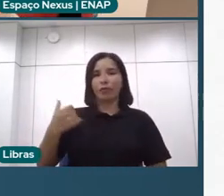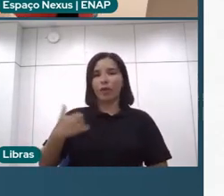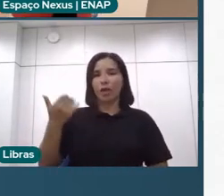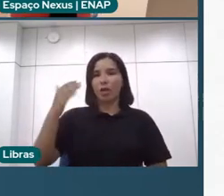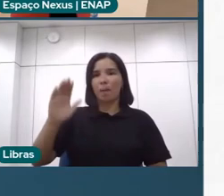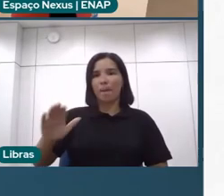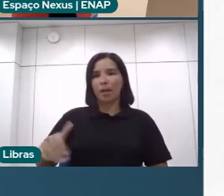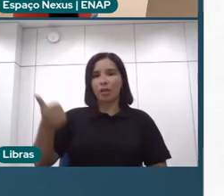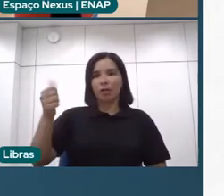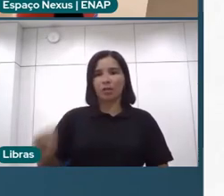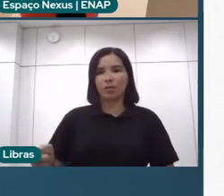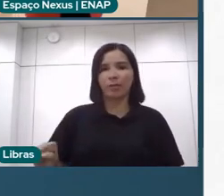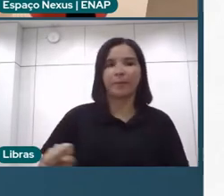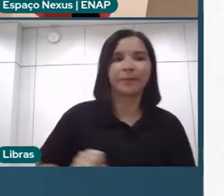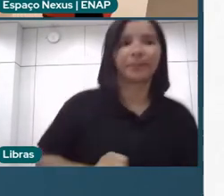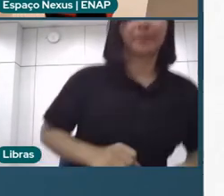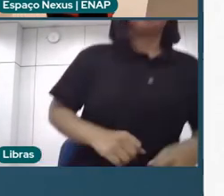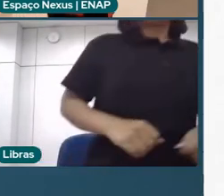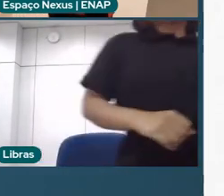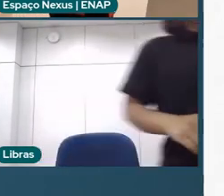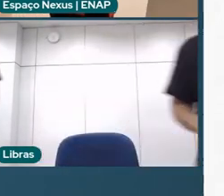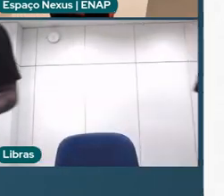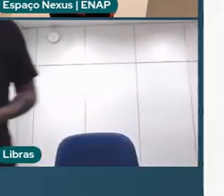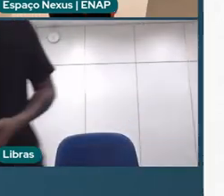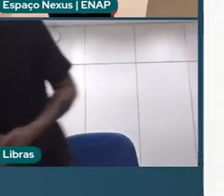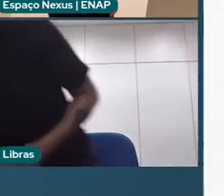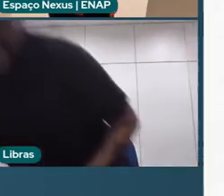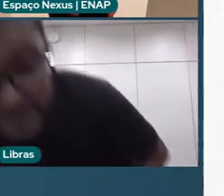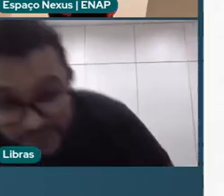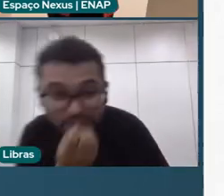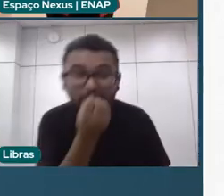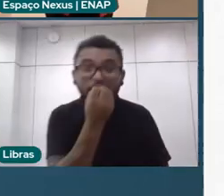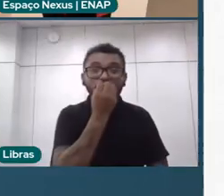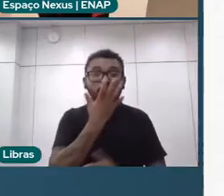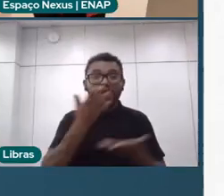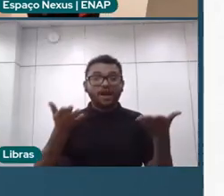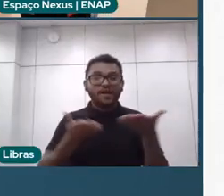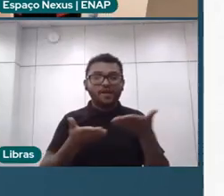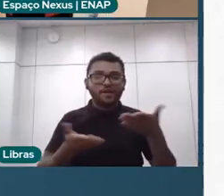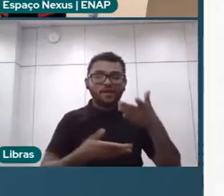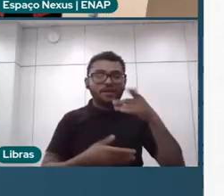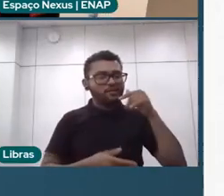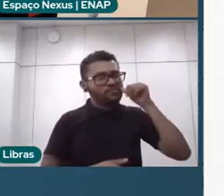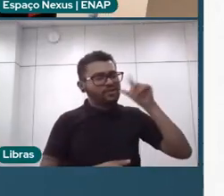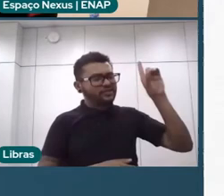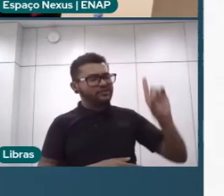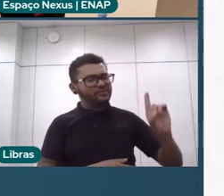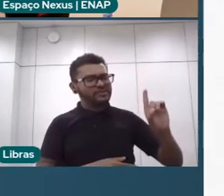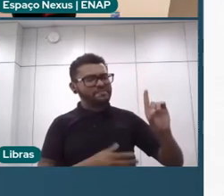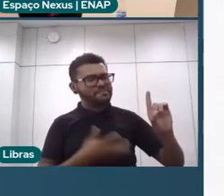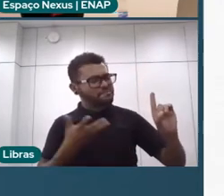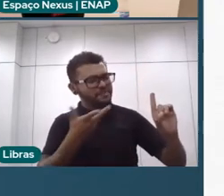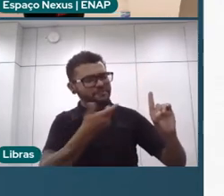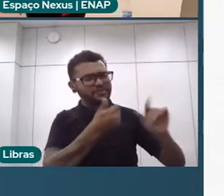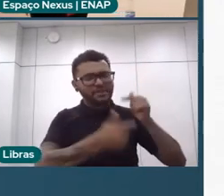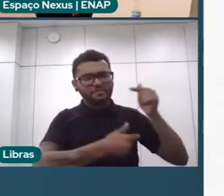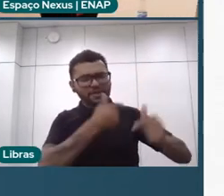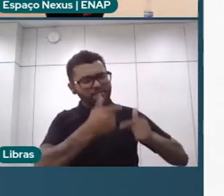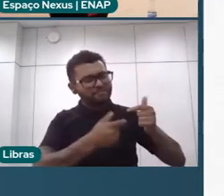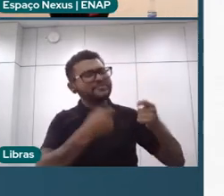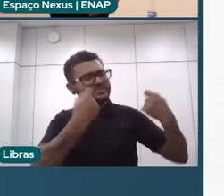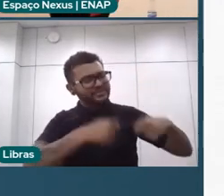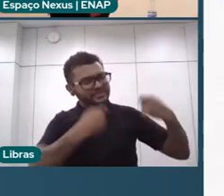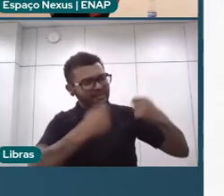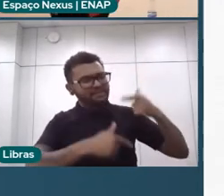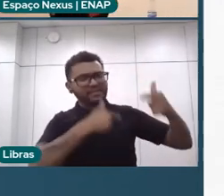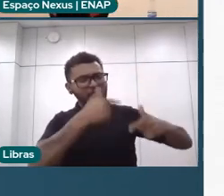fiquei super feliz. Falei, que bom que você agora está como diretora. me sou excelente, ótima servidora, merecia estar em cargos de gestão, mas na época